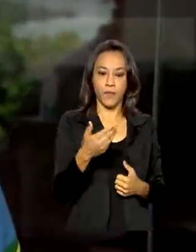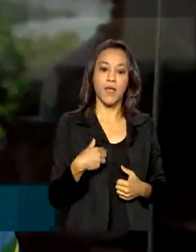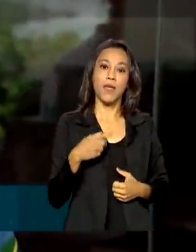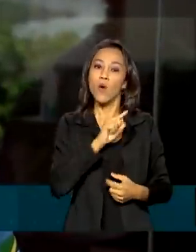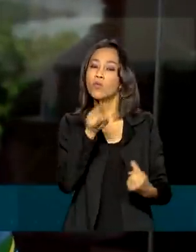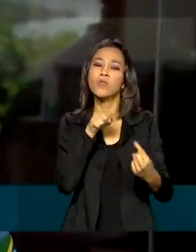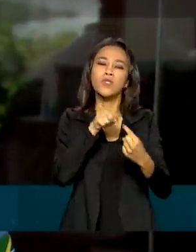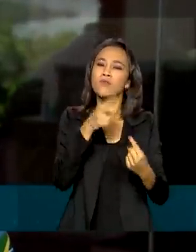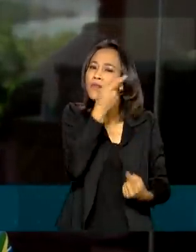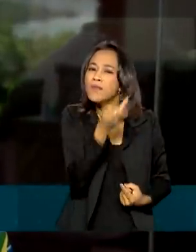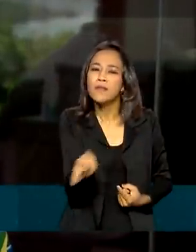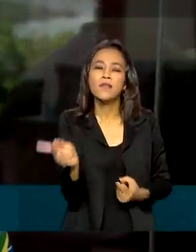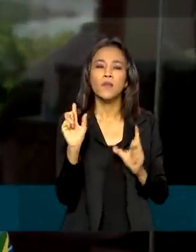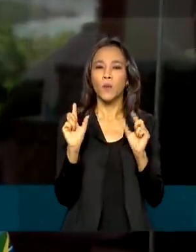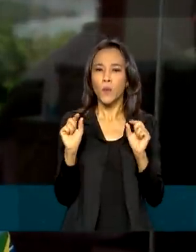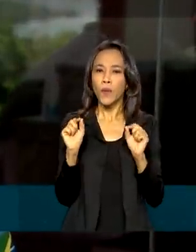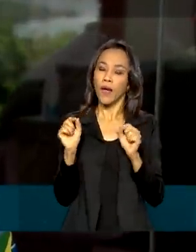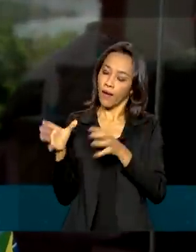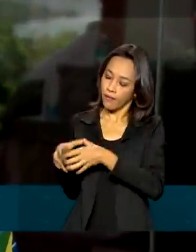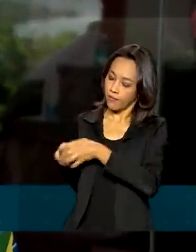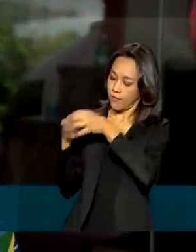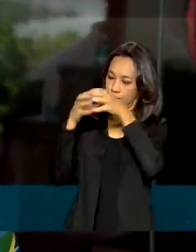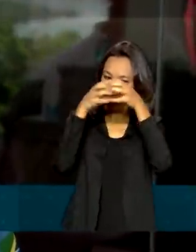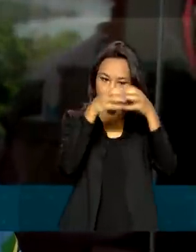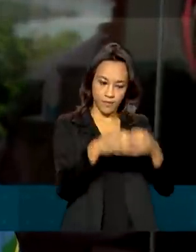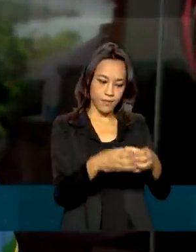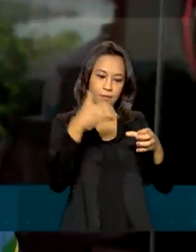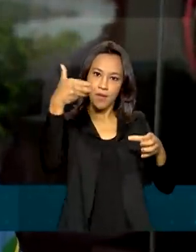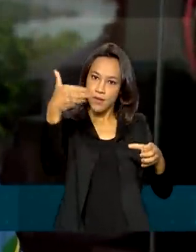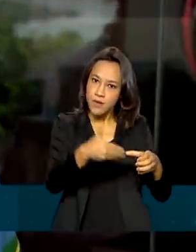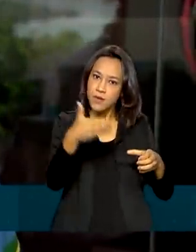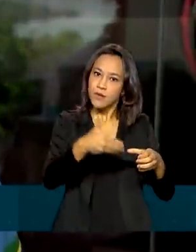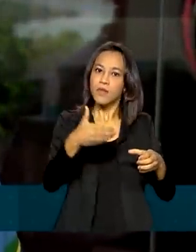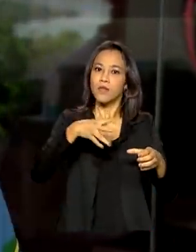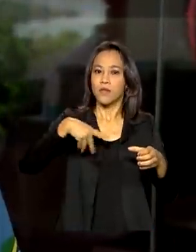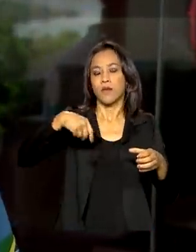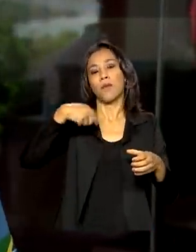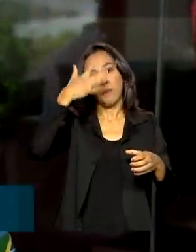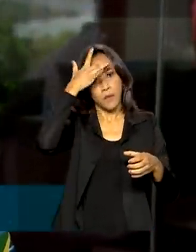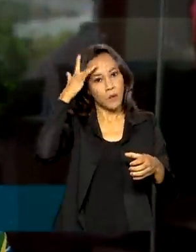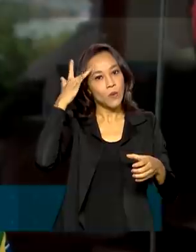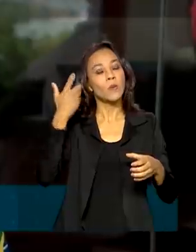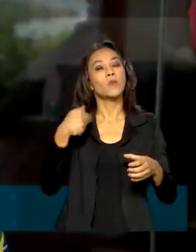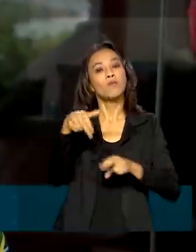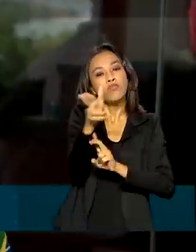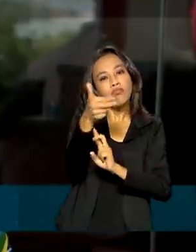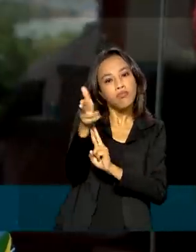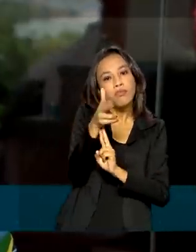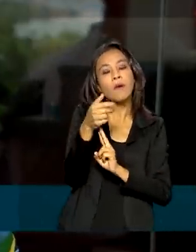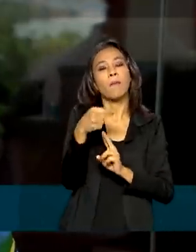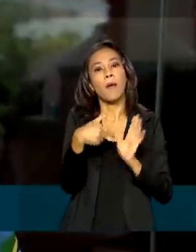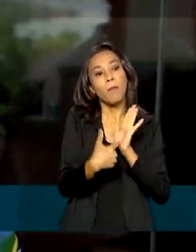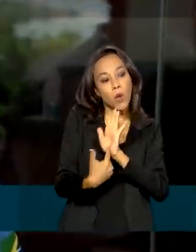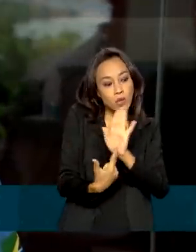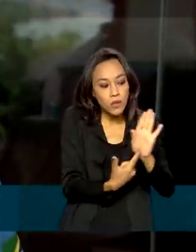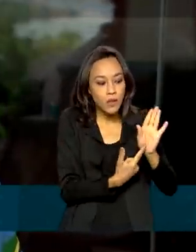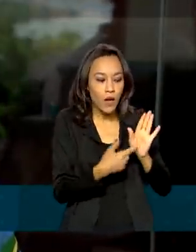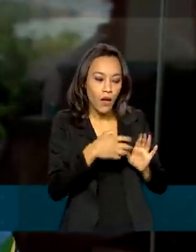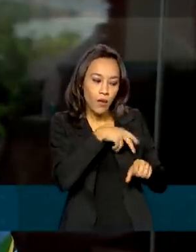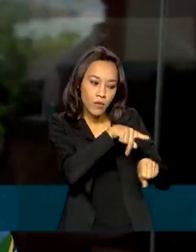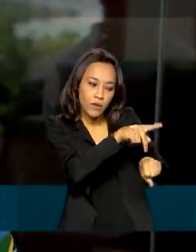foi trazer os nossos embaixadores para poder mostrar um empreendimento feito